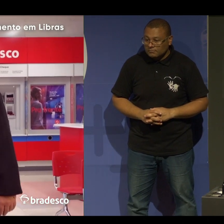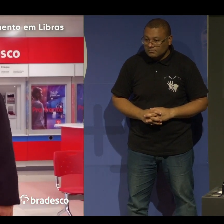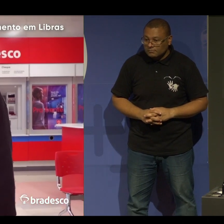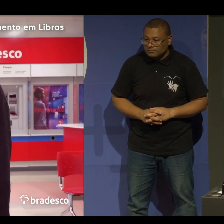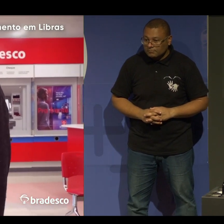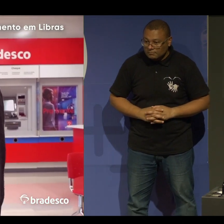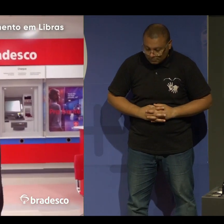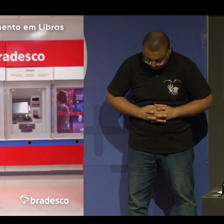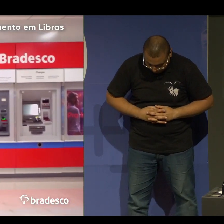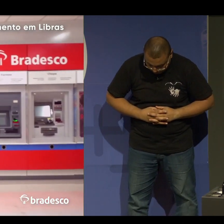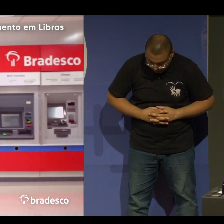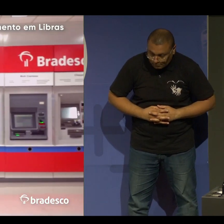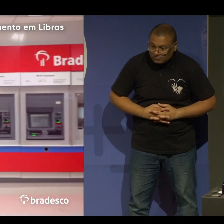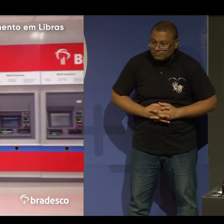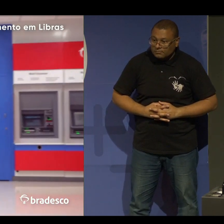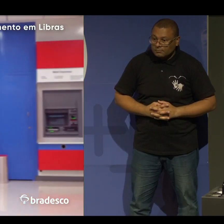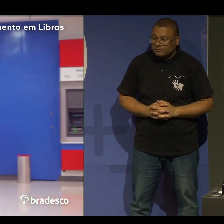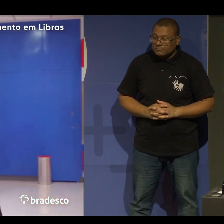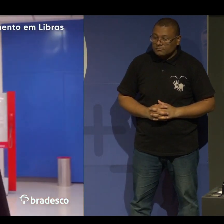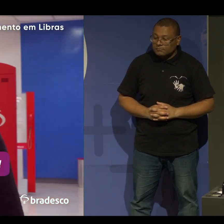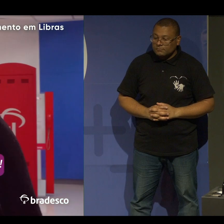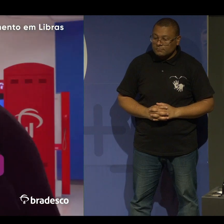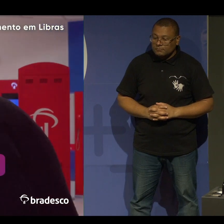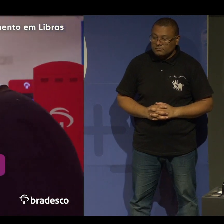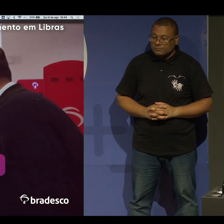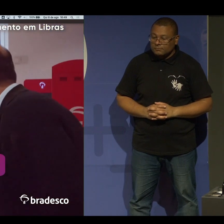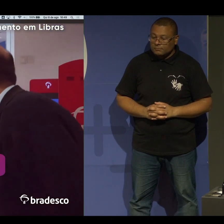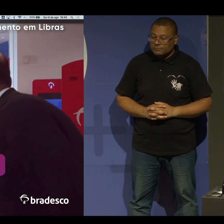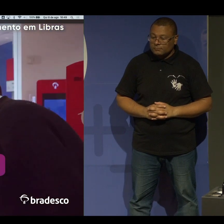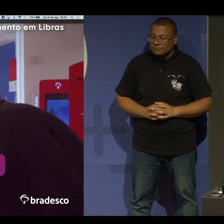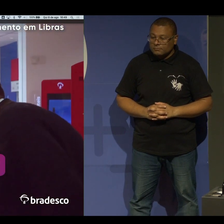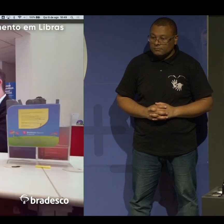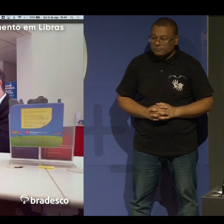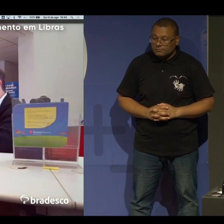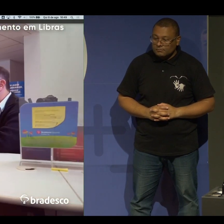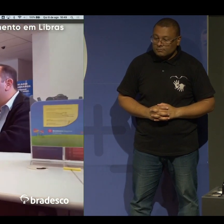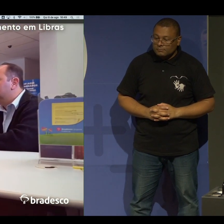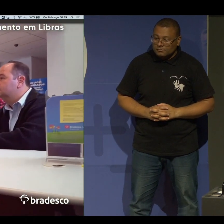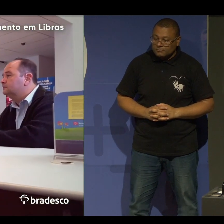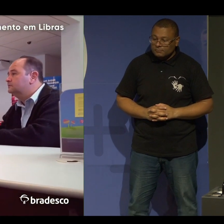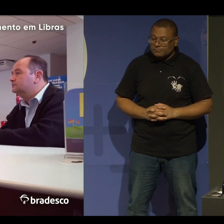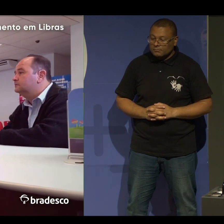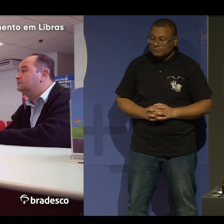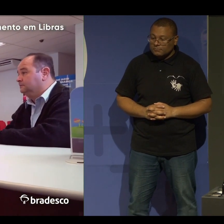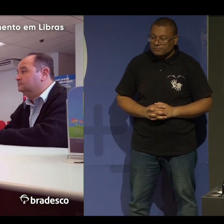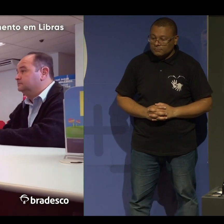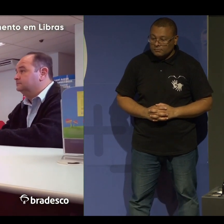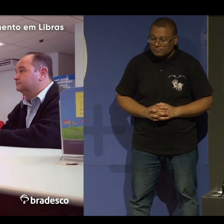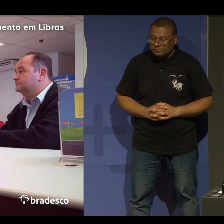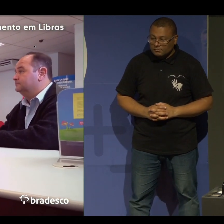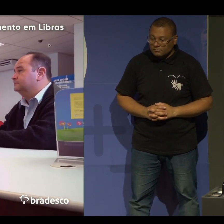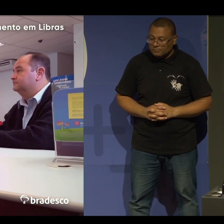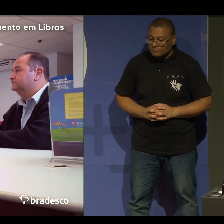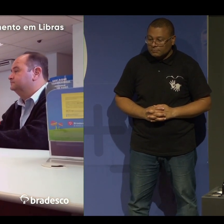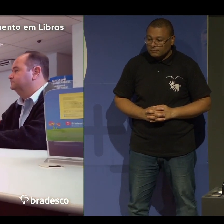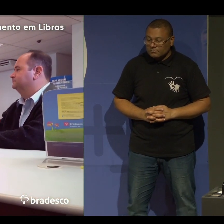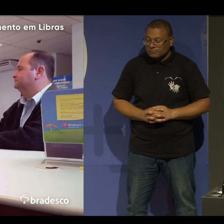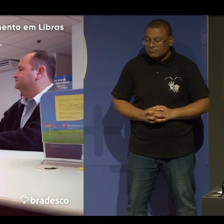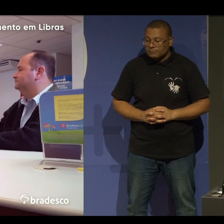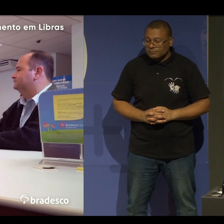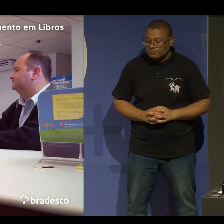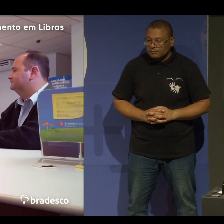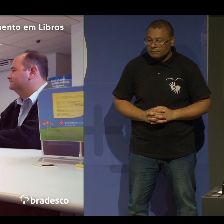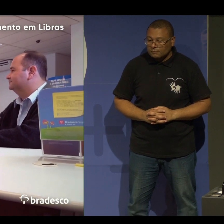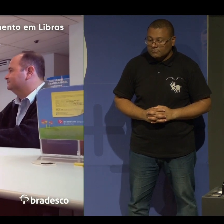gordo, e a cena se aproxima do gerente. Ideal para ajudar os gerentes no atendimento ao cliente. Como